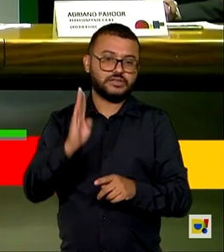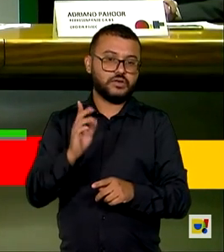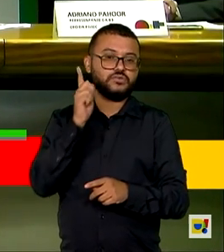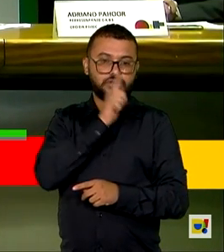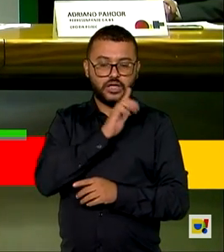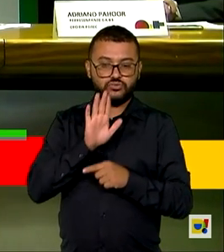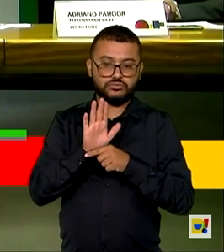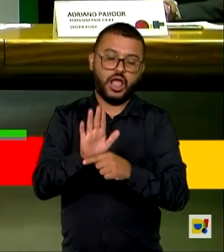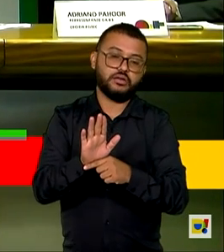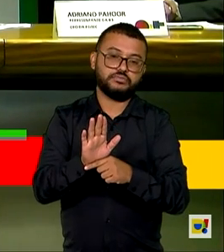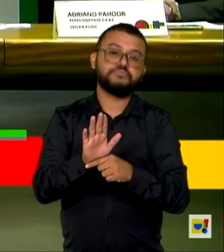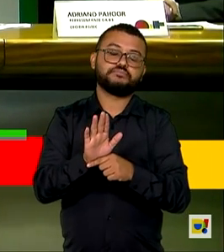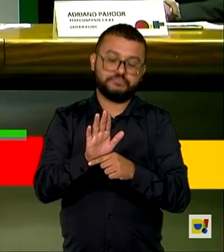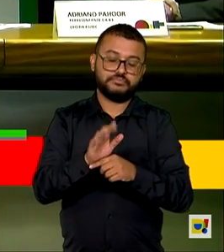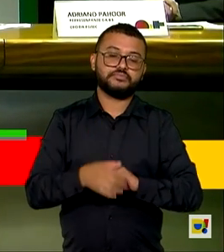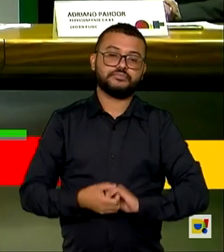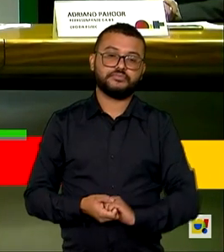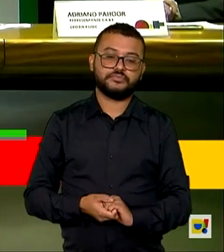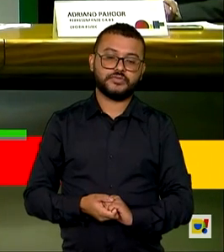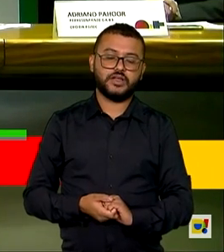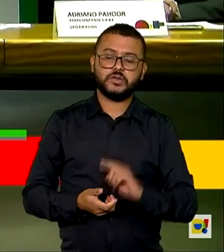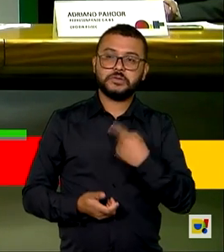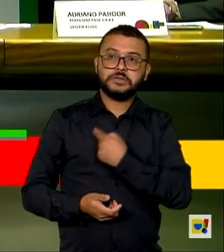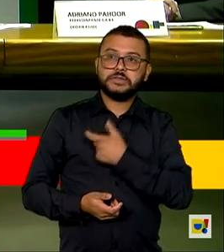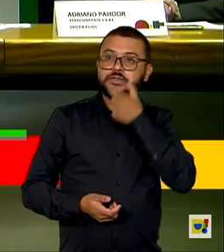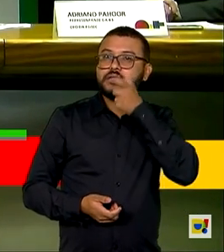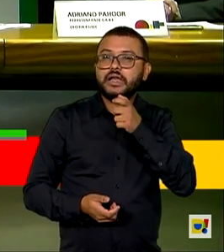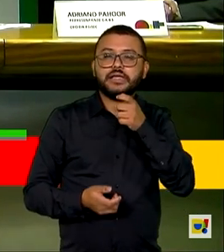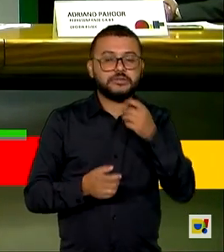quer beneficiar. A gente espera três meses mais.